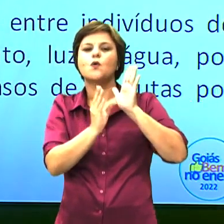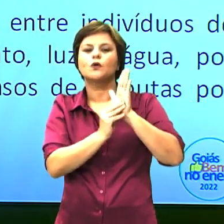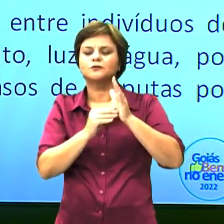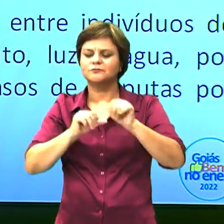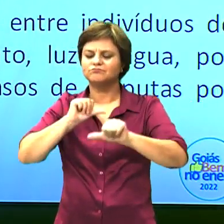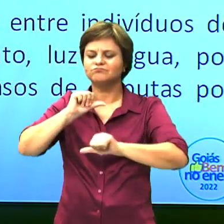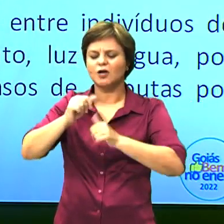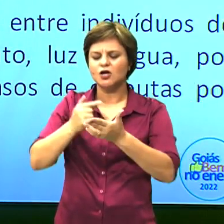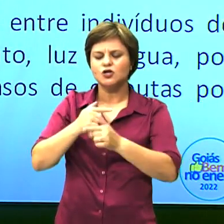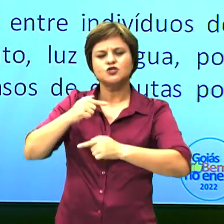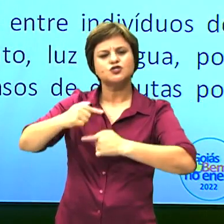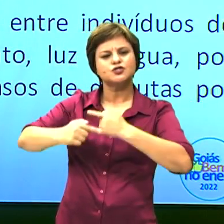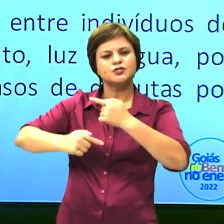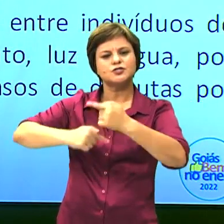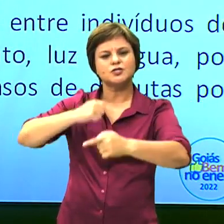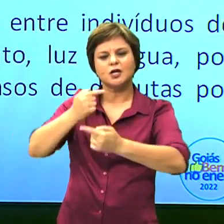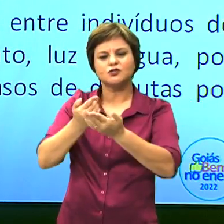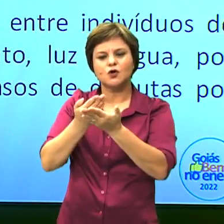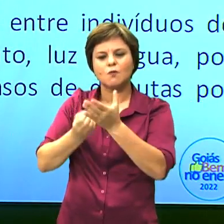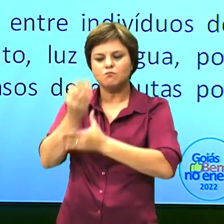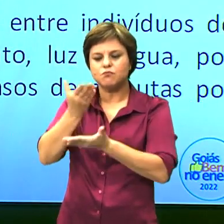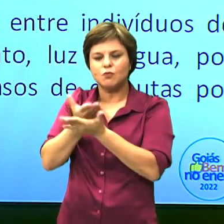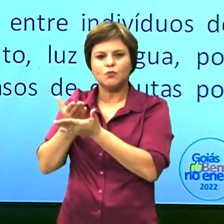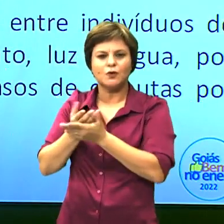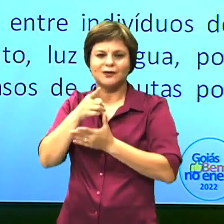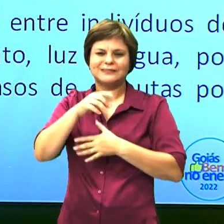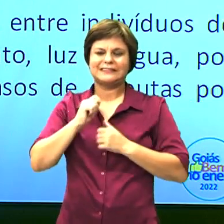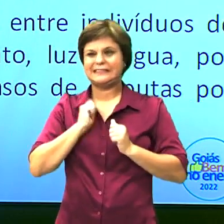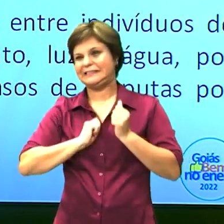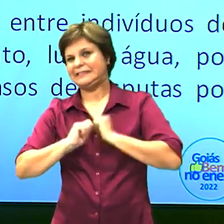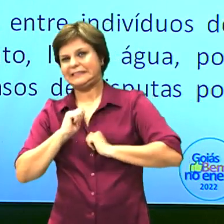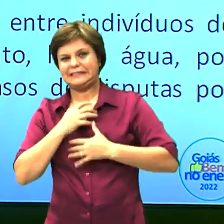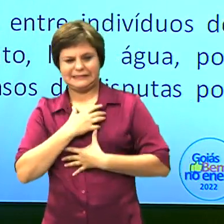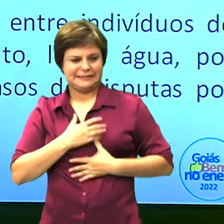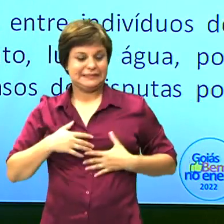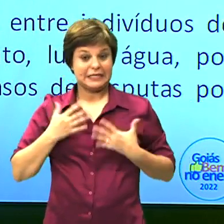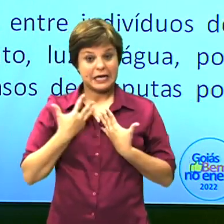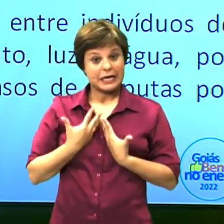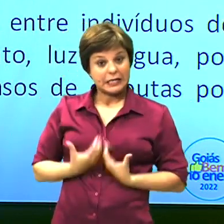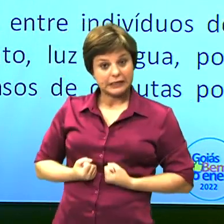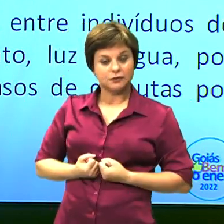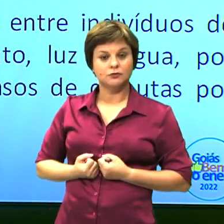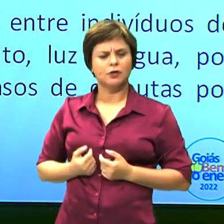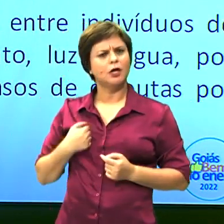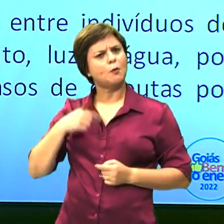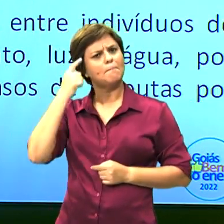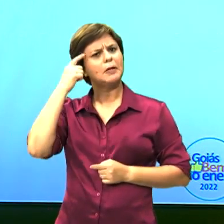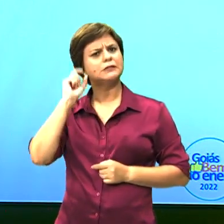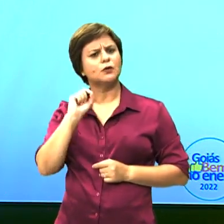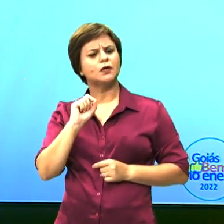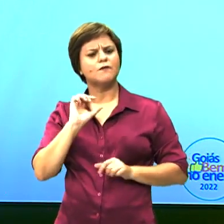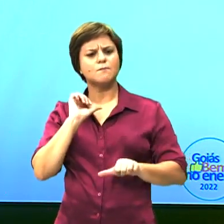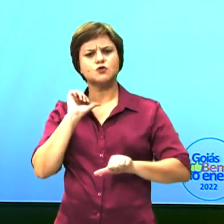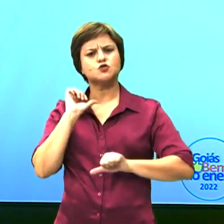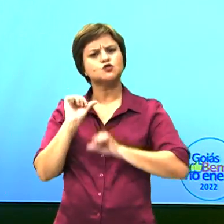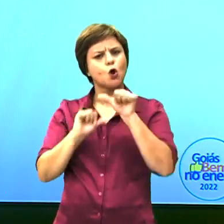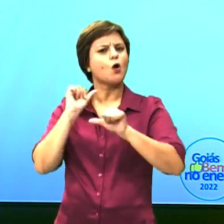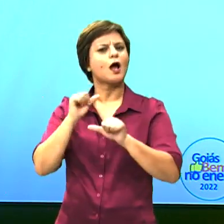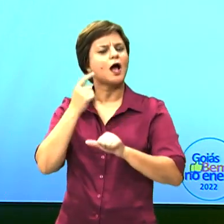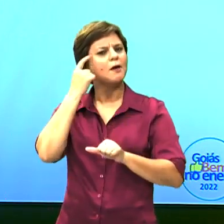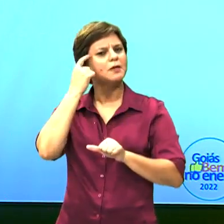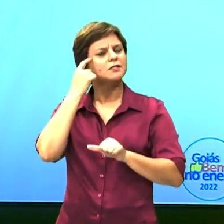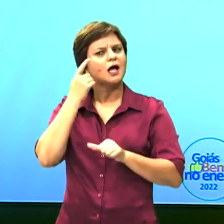ecológicas aqui e talvez você vai ficar fadigado, vai ficar cansado. Então, o eu pensei? Vamos trocar, então,